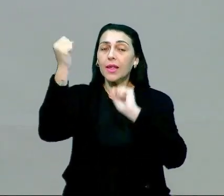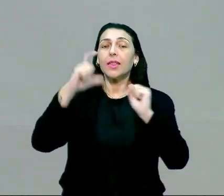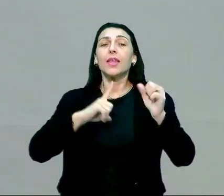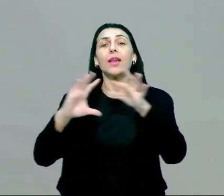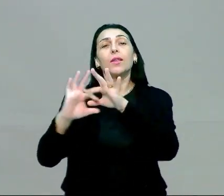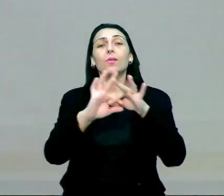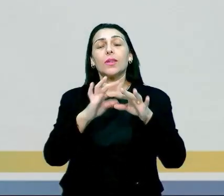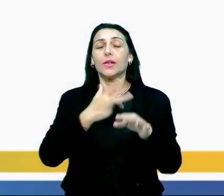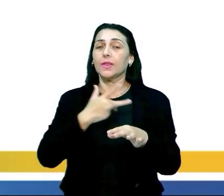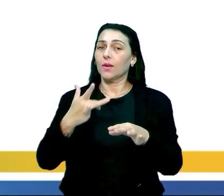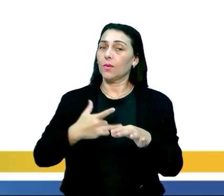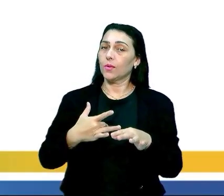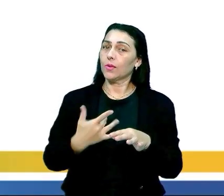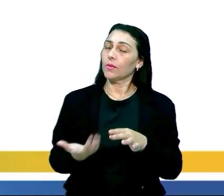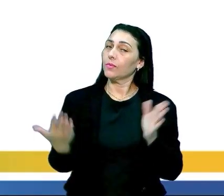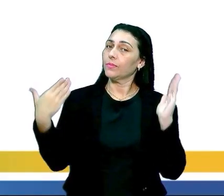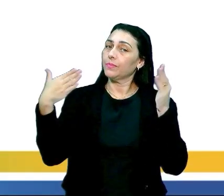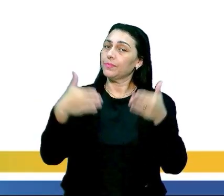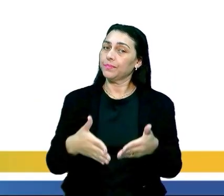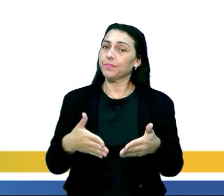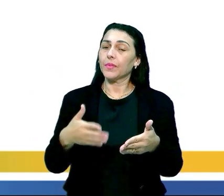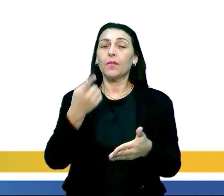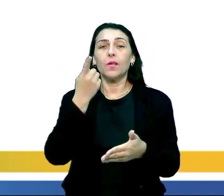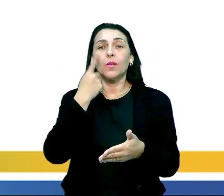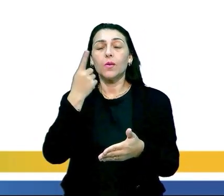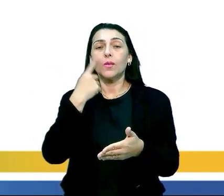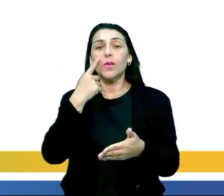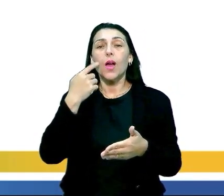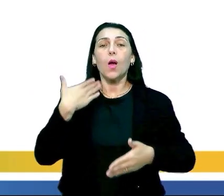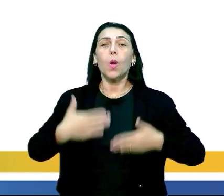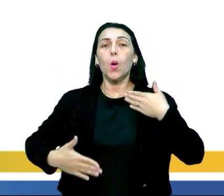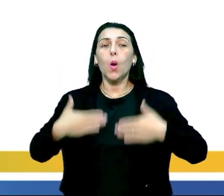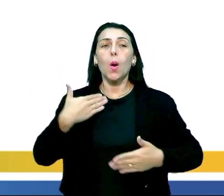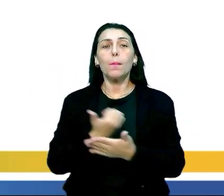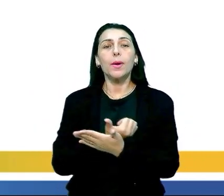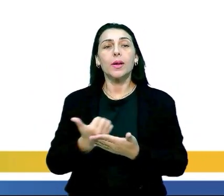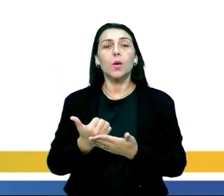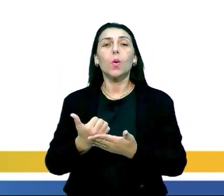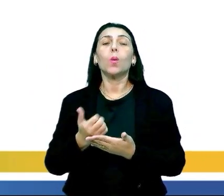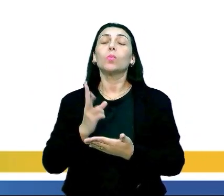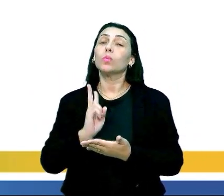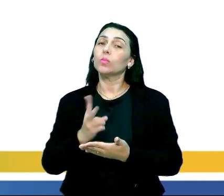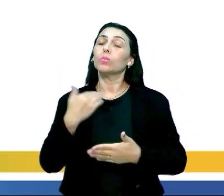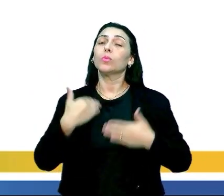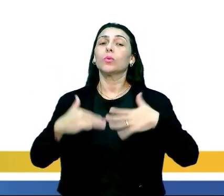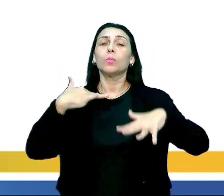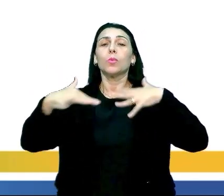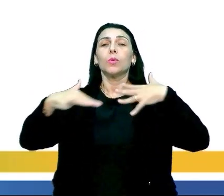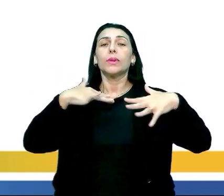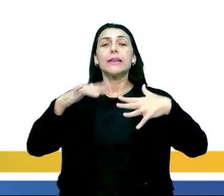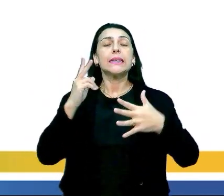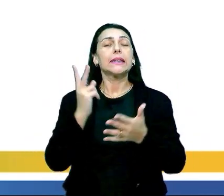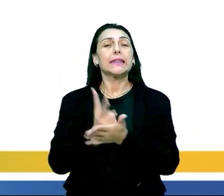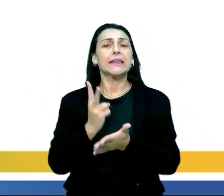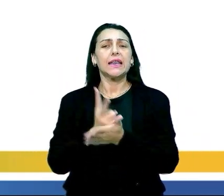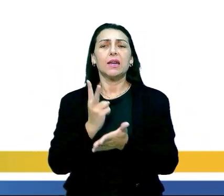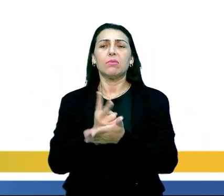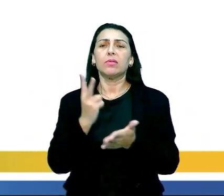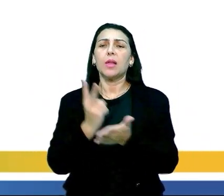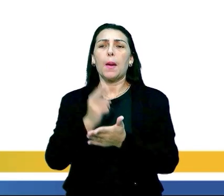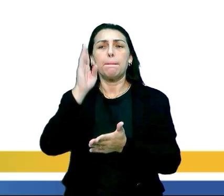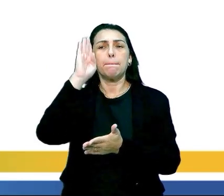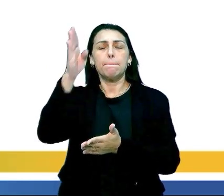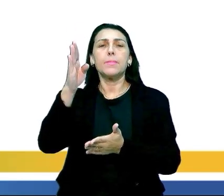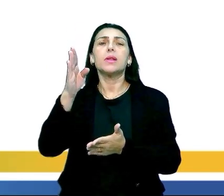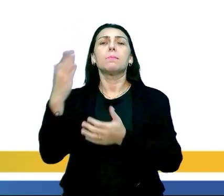contexto de saúde. Tranquilo? Então foca na tela e vamos corpo em ação. Manter o corpo em movimento é sem dúvida um dos